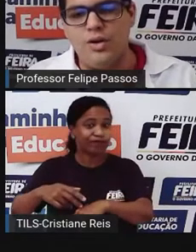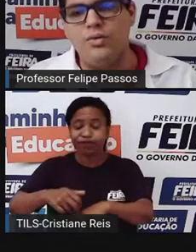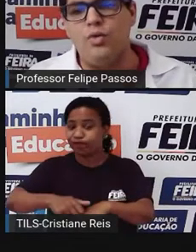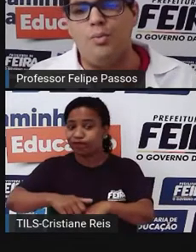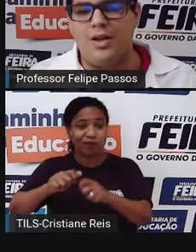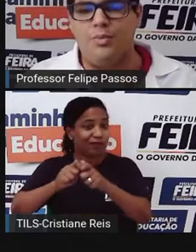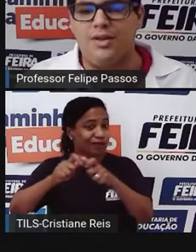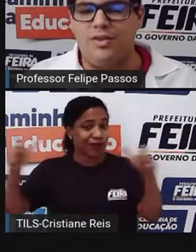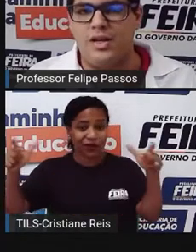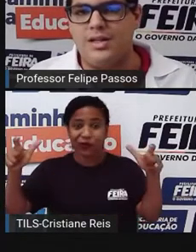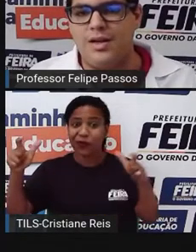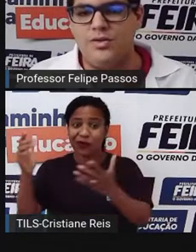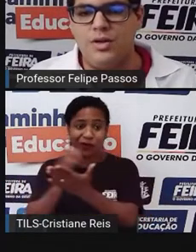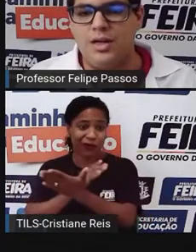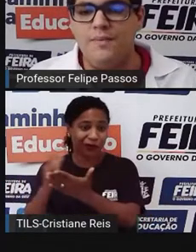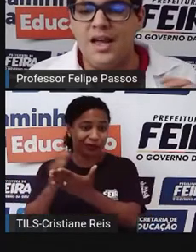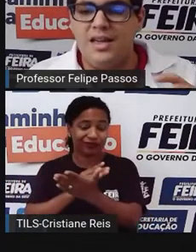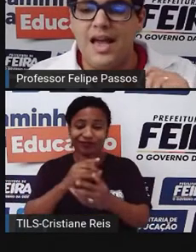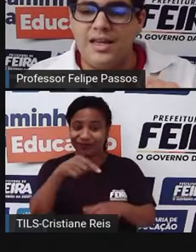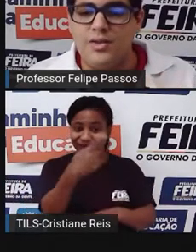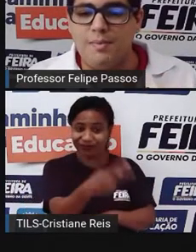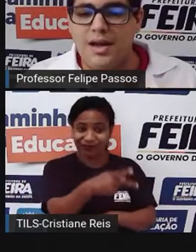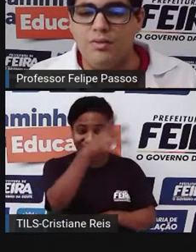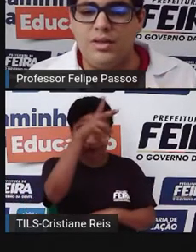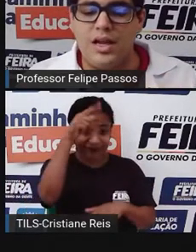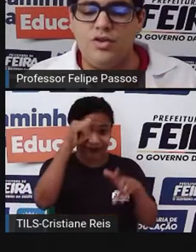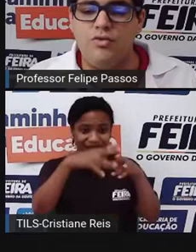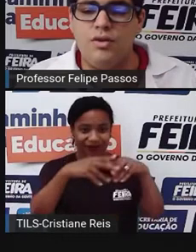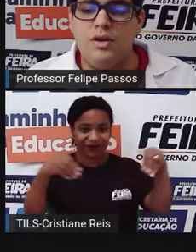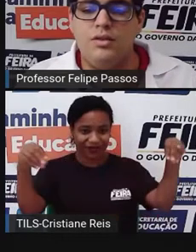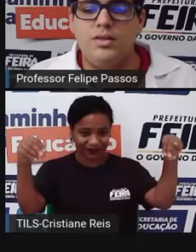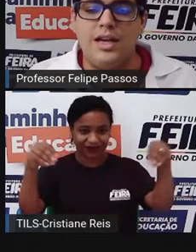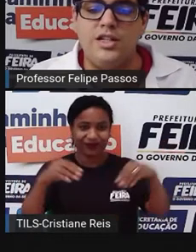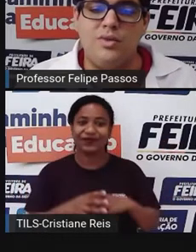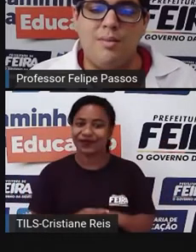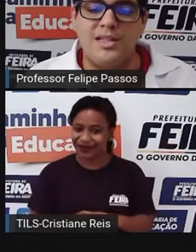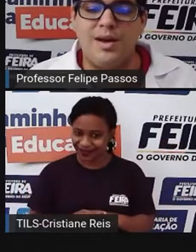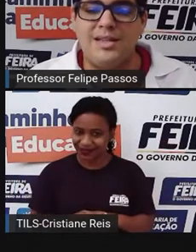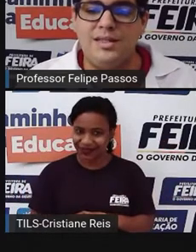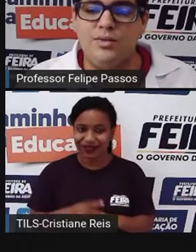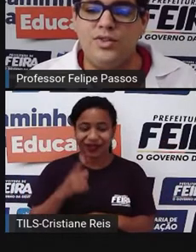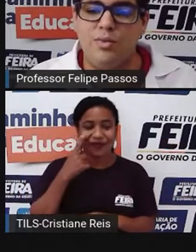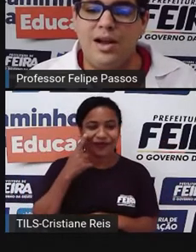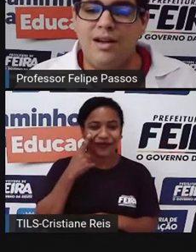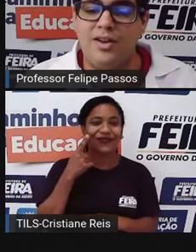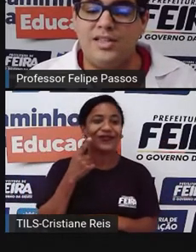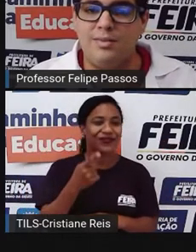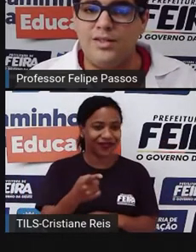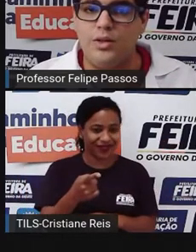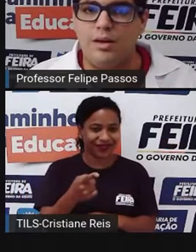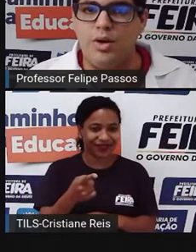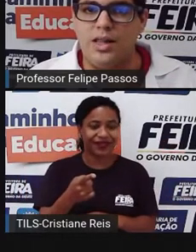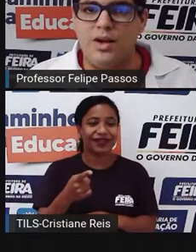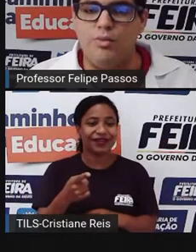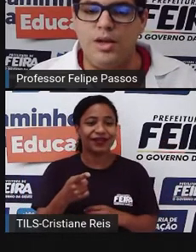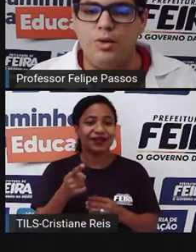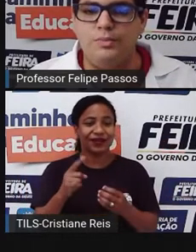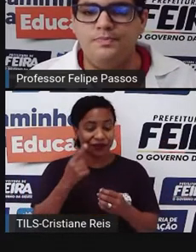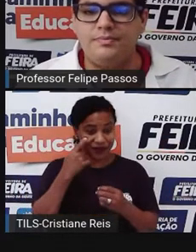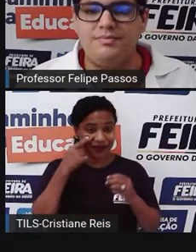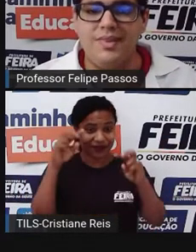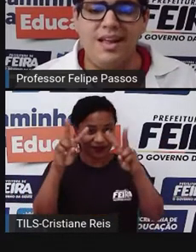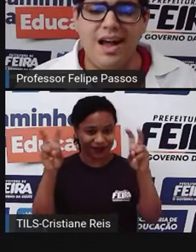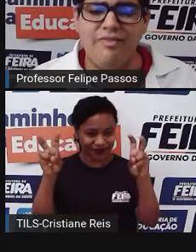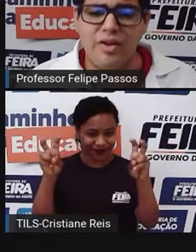território ocupado pela floresta amazônica. E aqui eu separei um trecho do site Educa Mais Brasil sobre a floresta amazônica. Bora ler comigo?